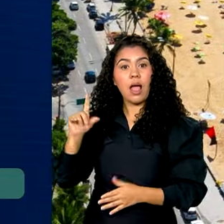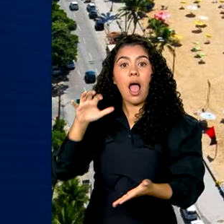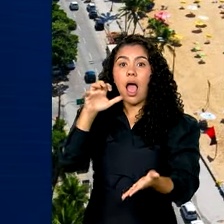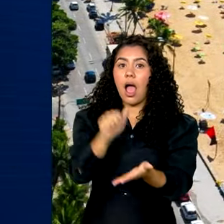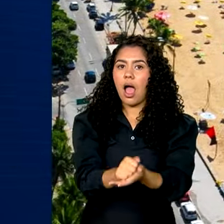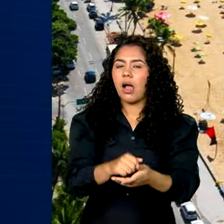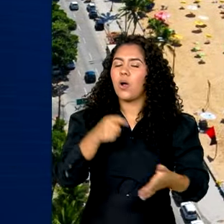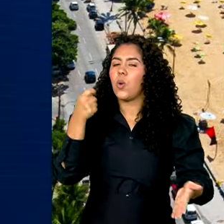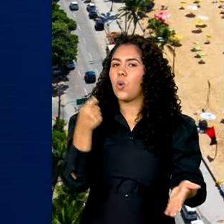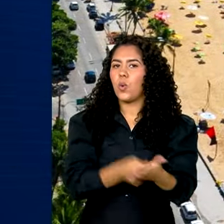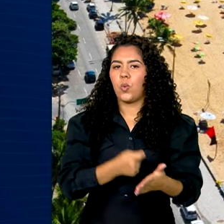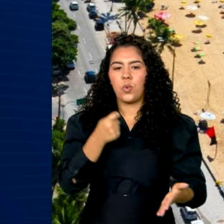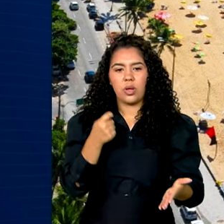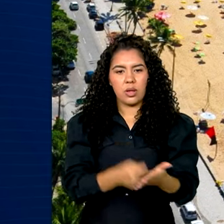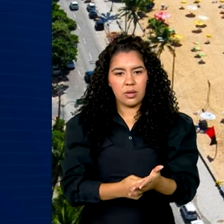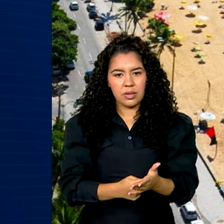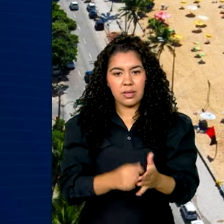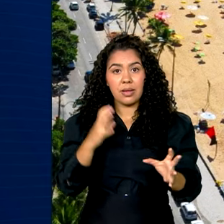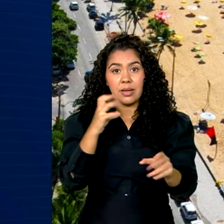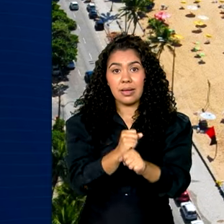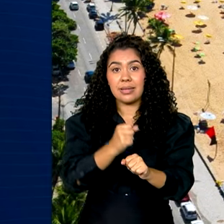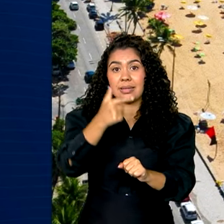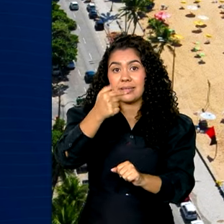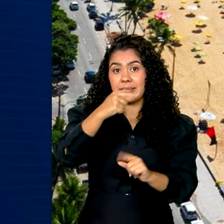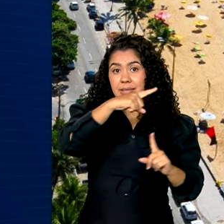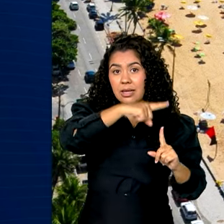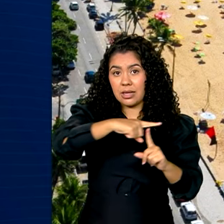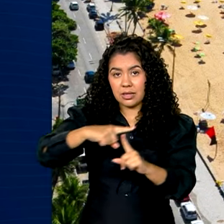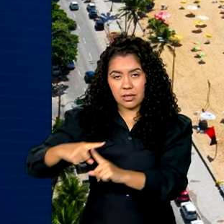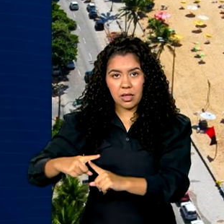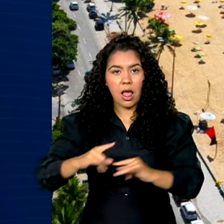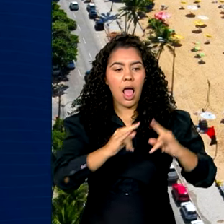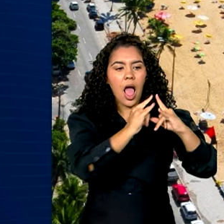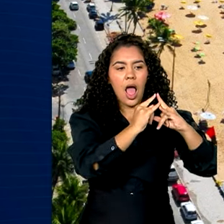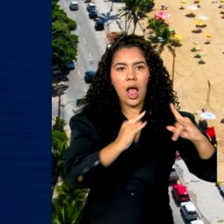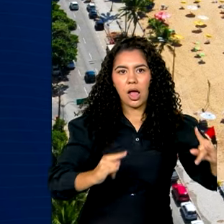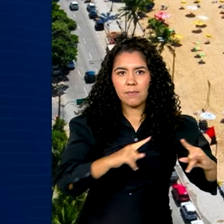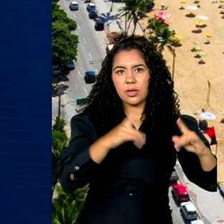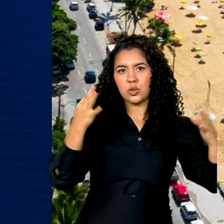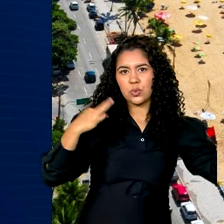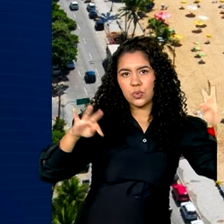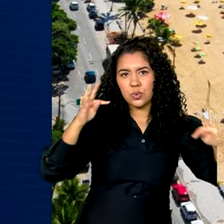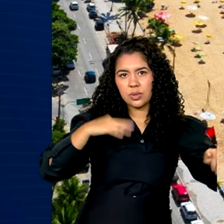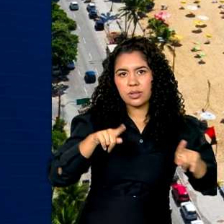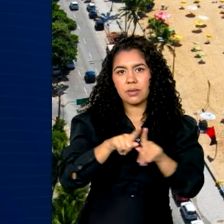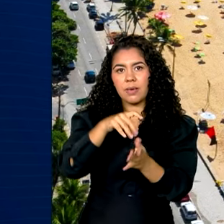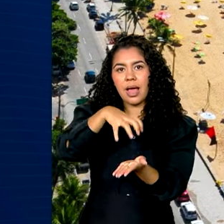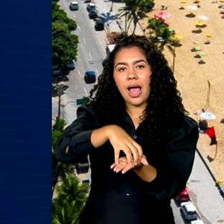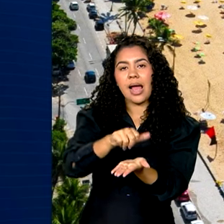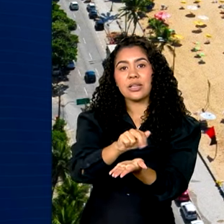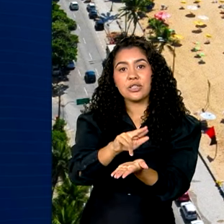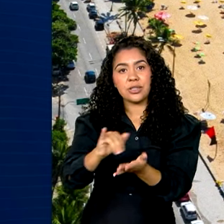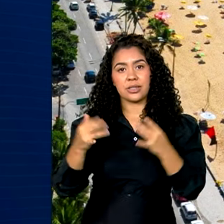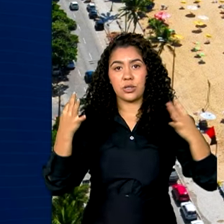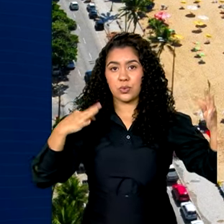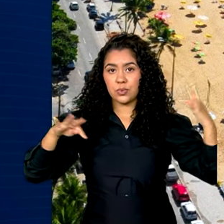obrigatório para sete categorias. Acampamentos turísticos, agências de turismo,